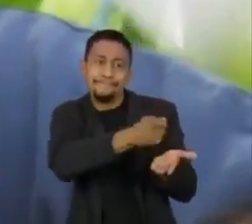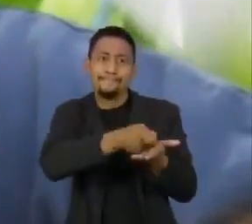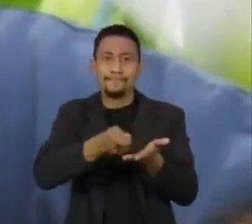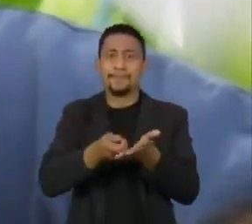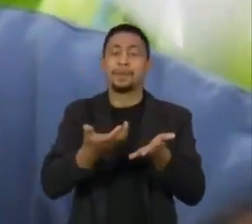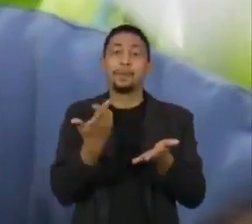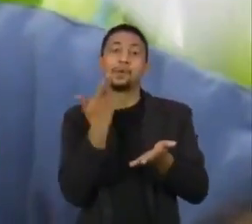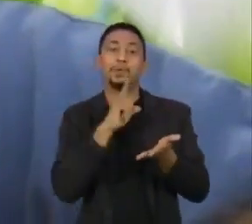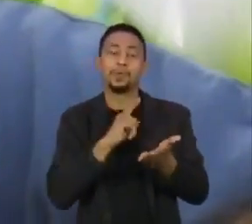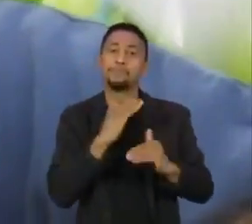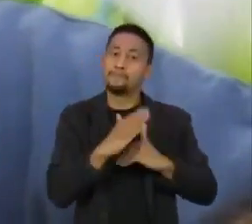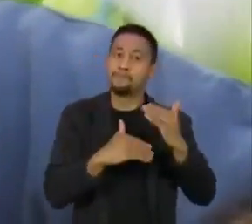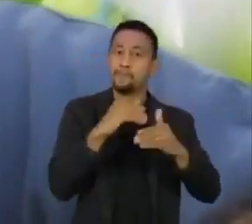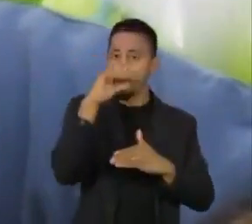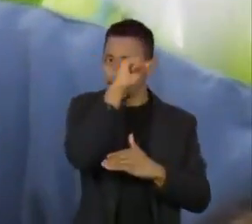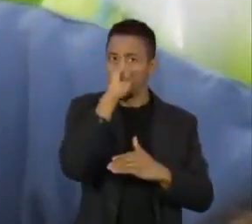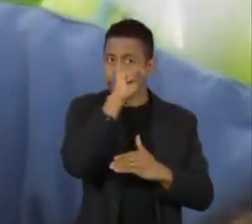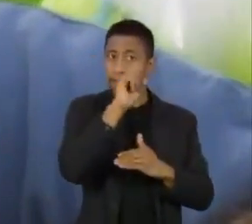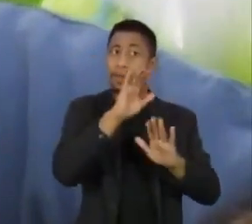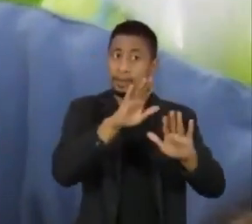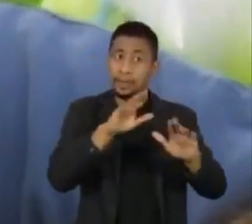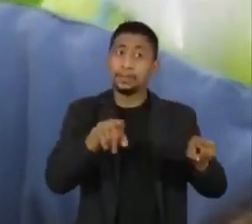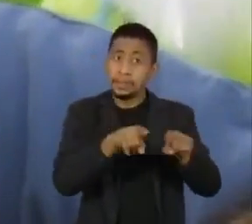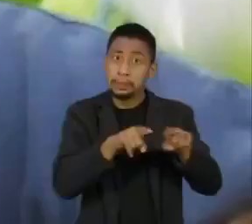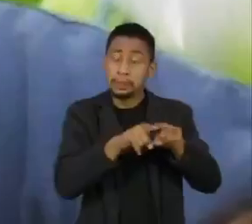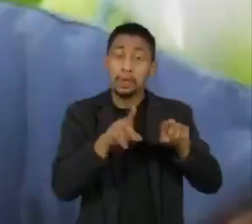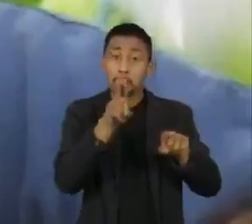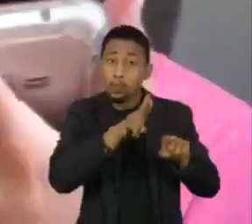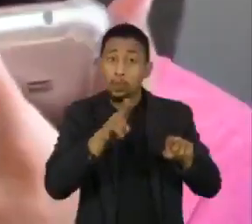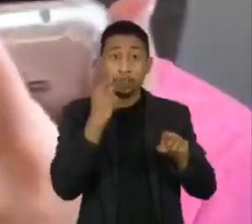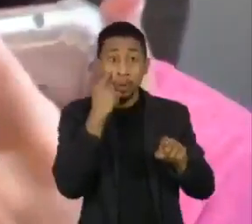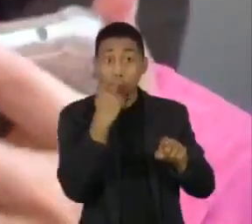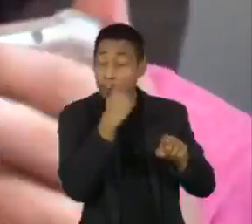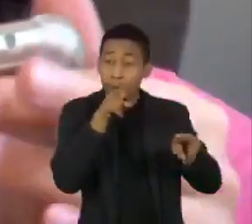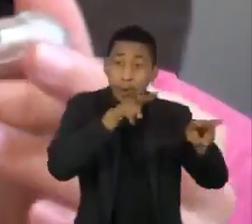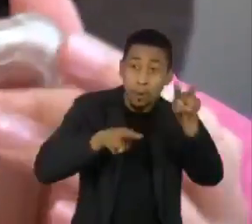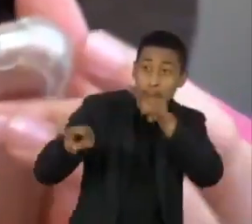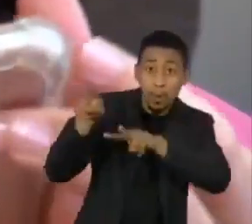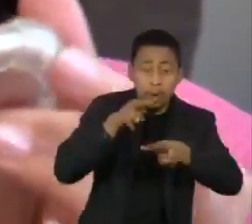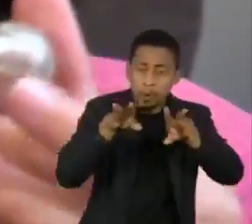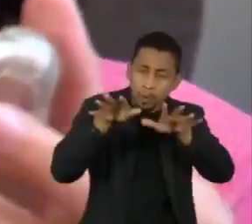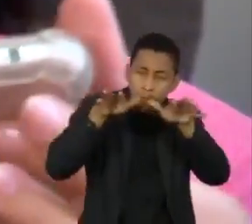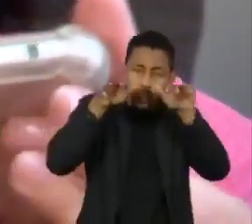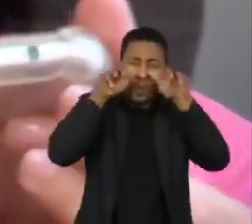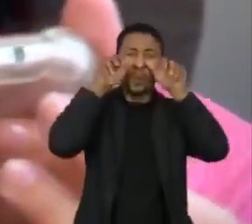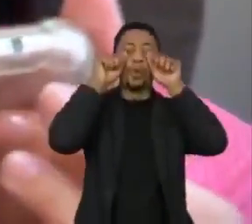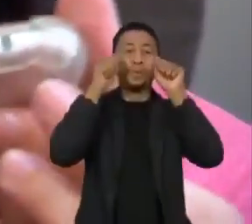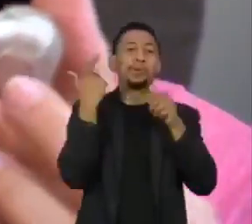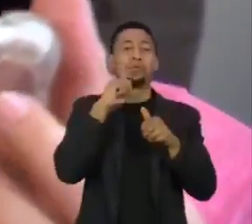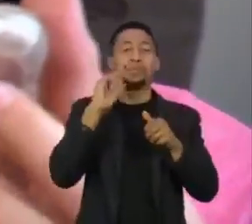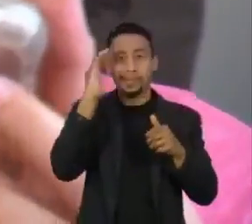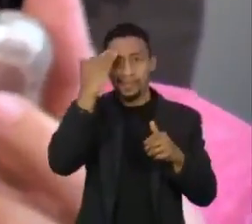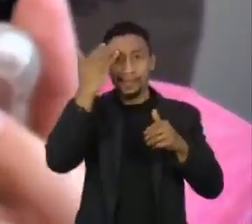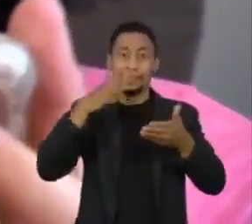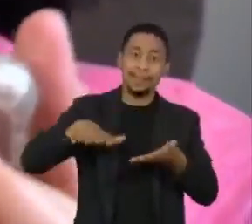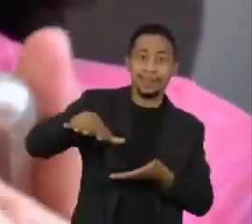tem ligações com a visão. E nós precisamos estar muito atentos que a criança, uma vez diagnosticada, ela tem o tratamento.